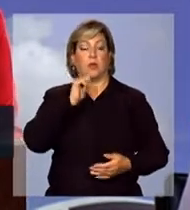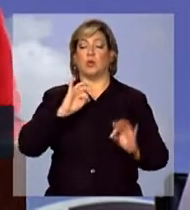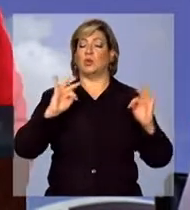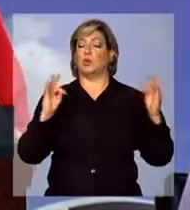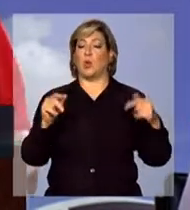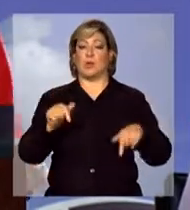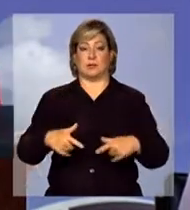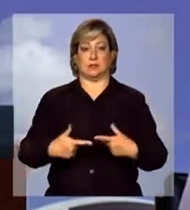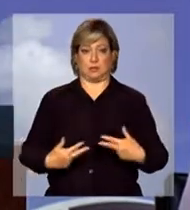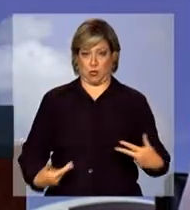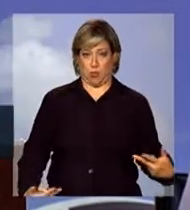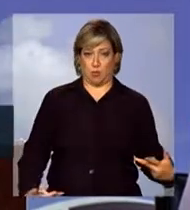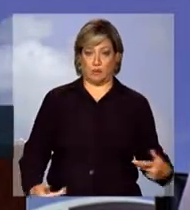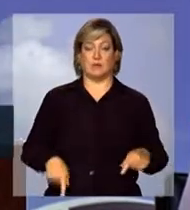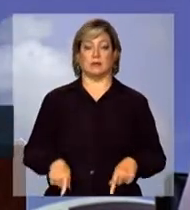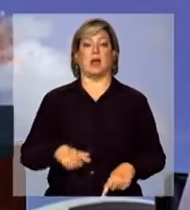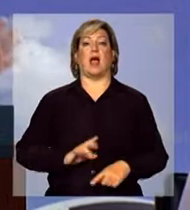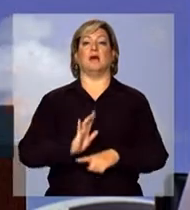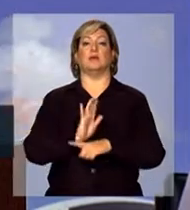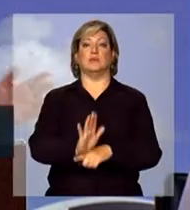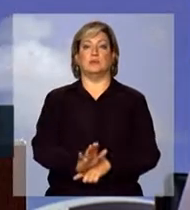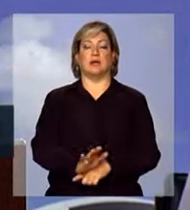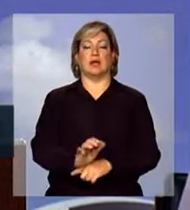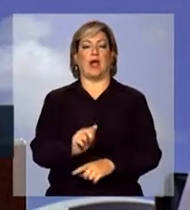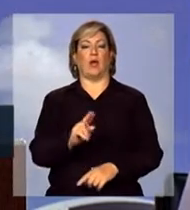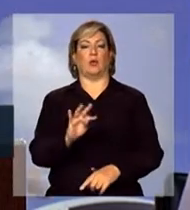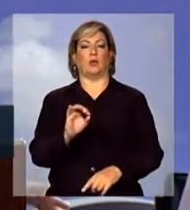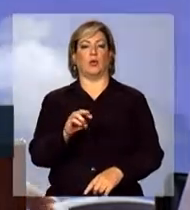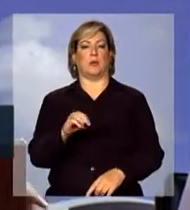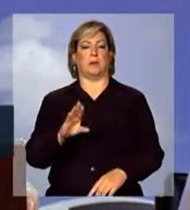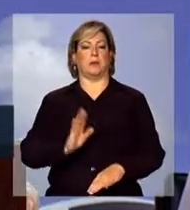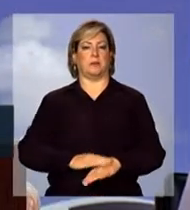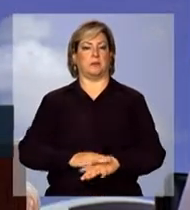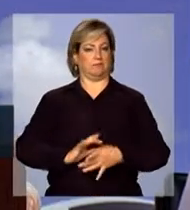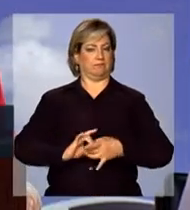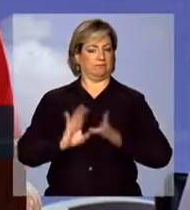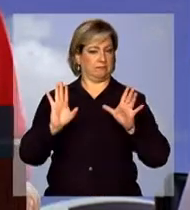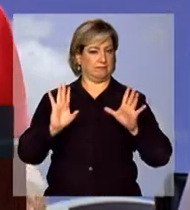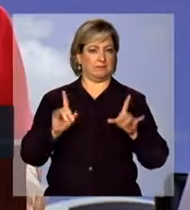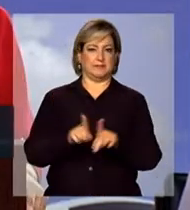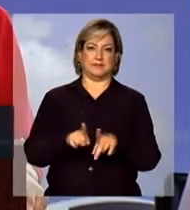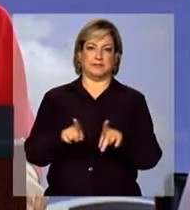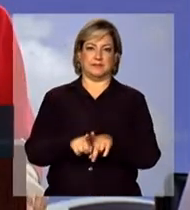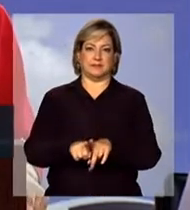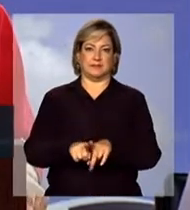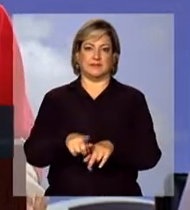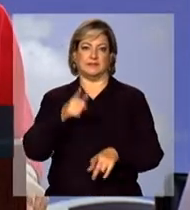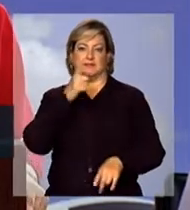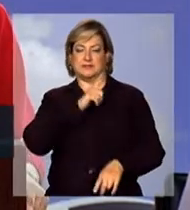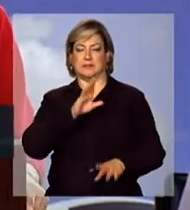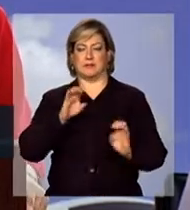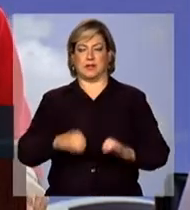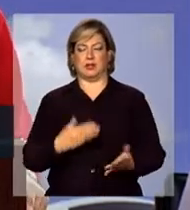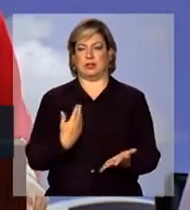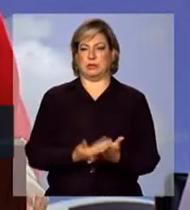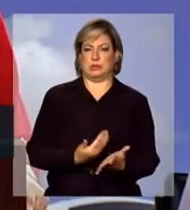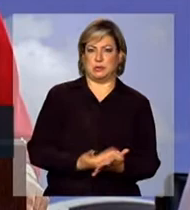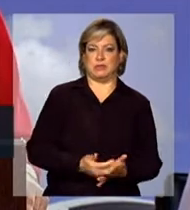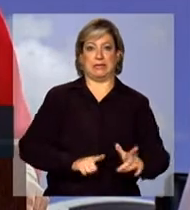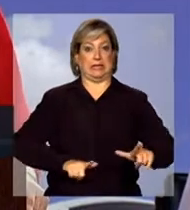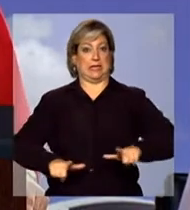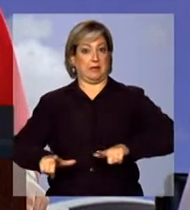elementos são elementos que reforçam a autonomia e cidadania. Estudar, trabalhar,